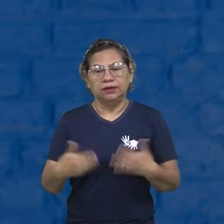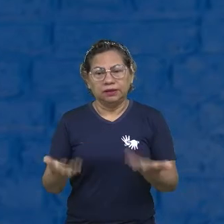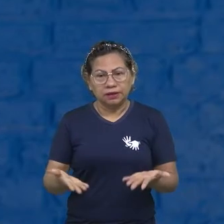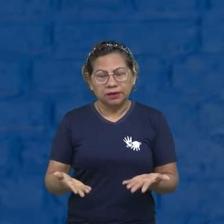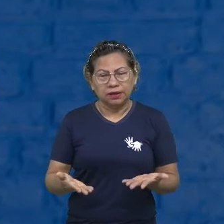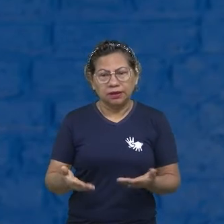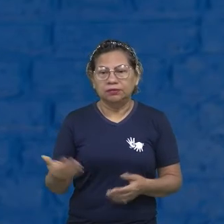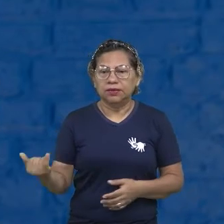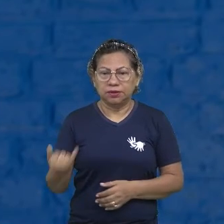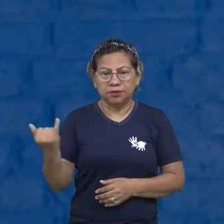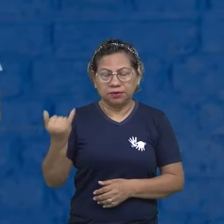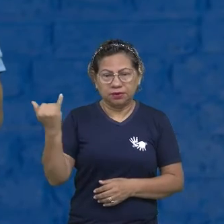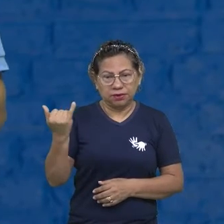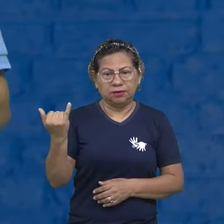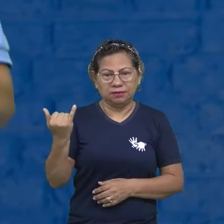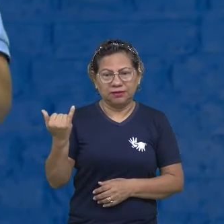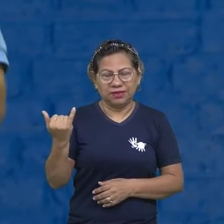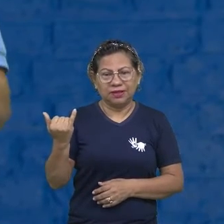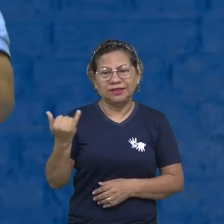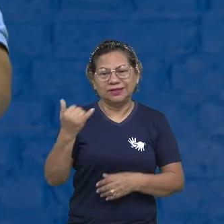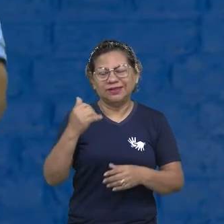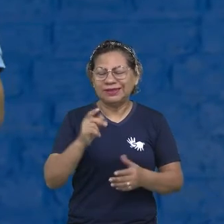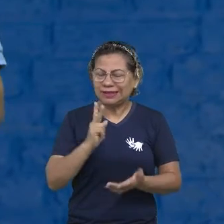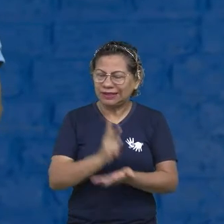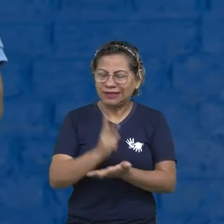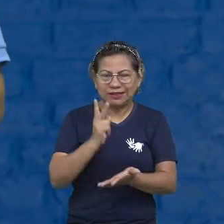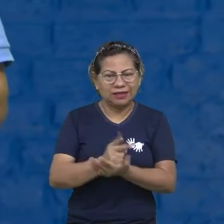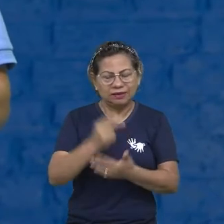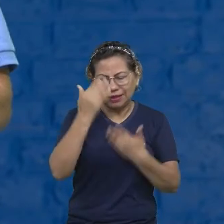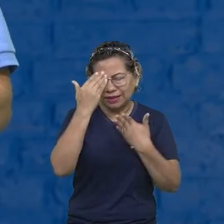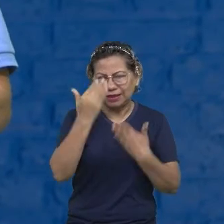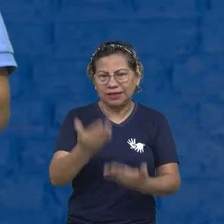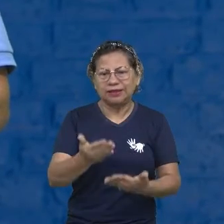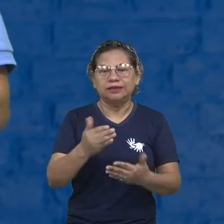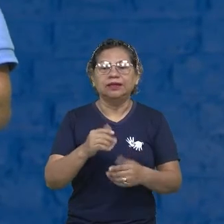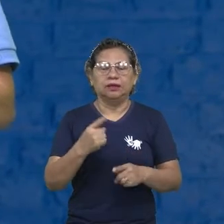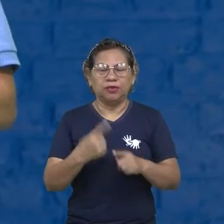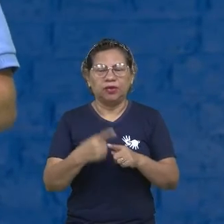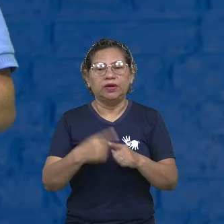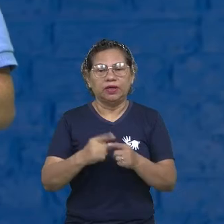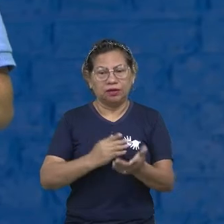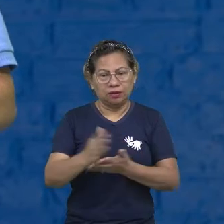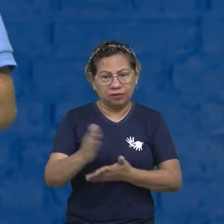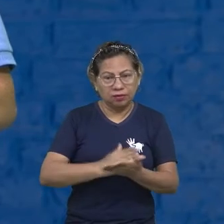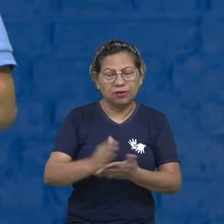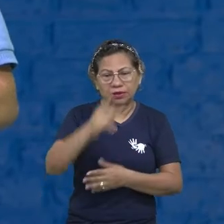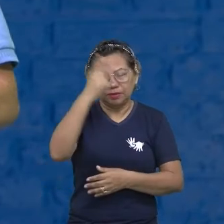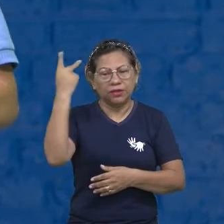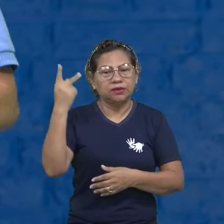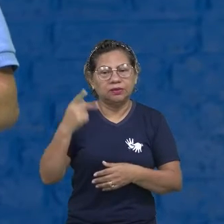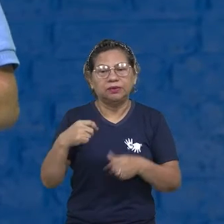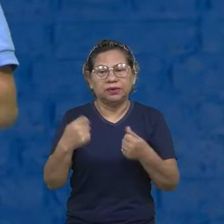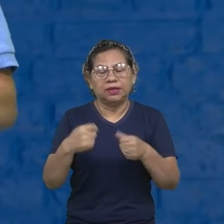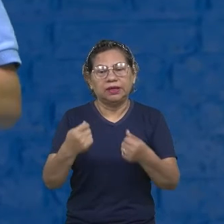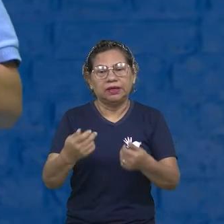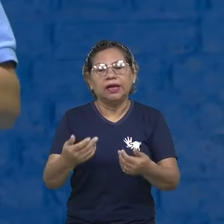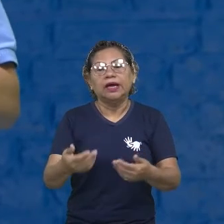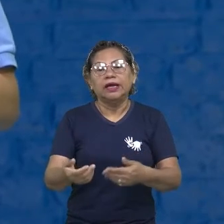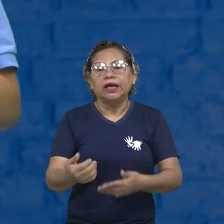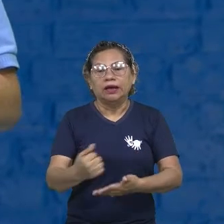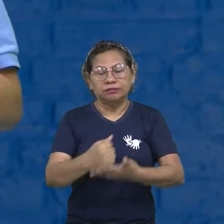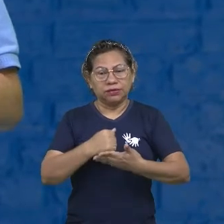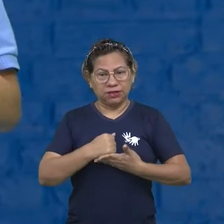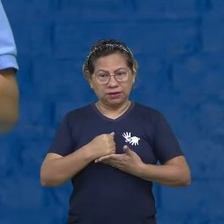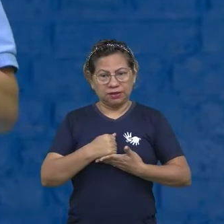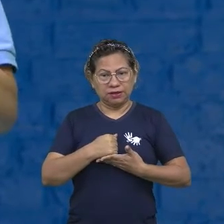muito importante. É ser grato. As pessoas, existem tantas pessoas que querem nos ajudar positivamente. Então,